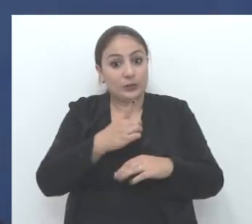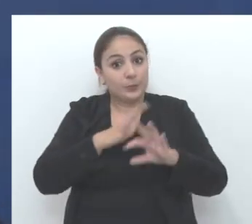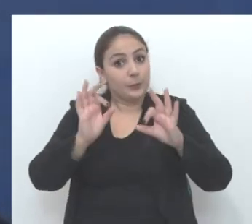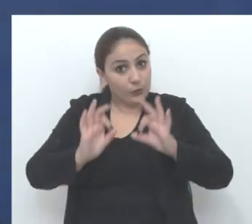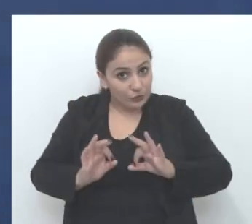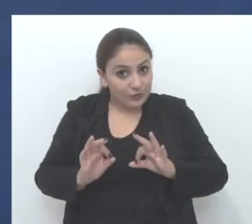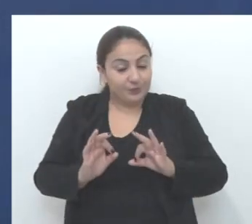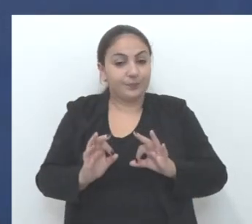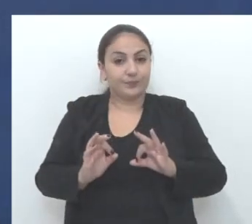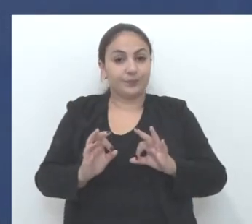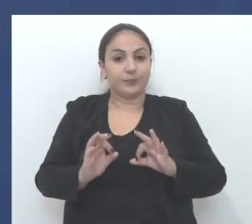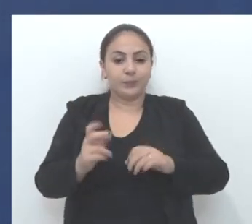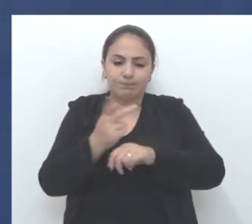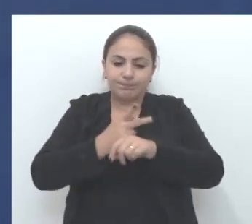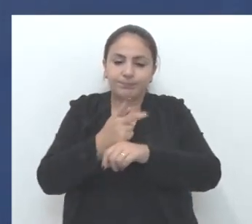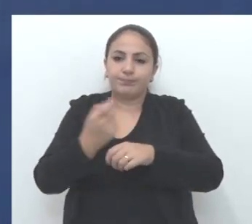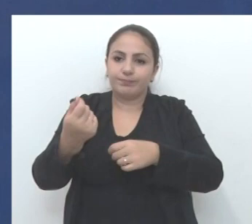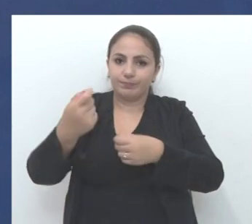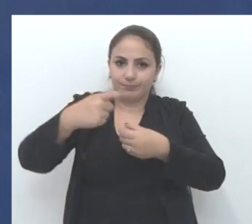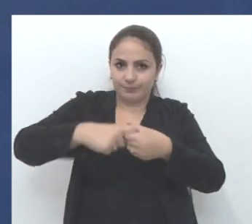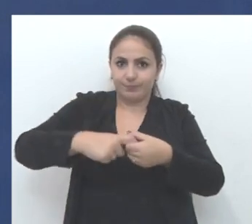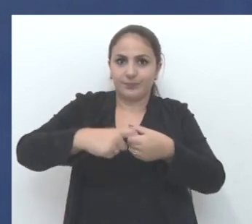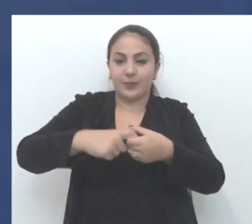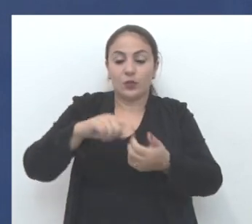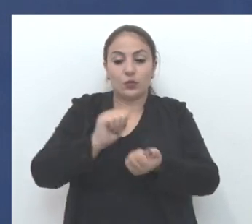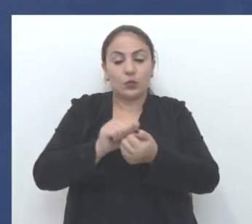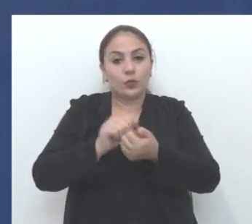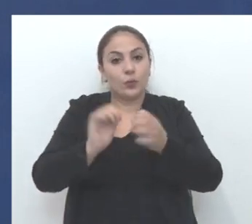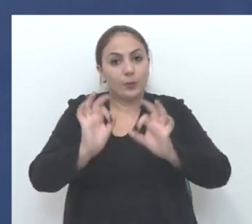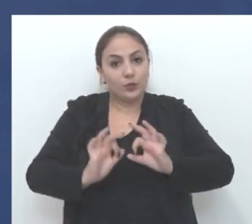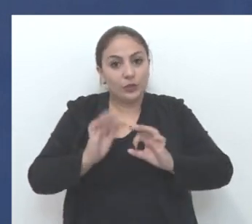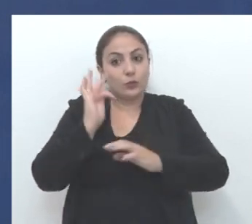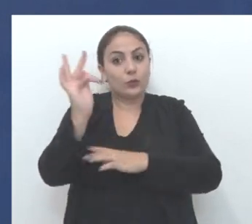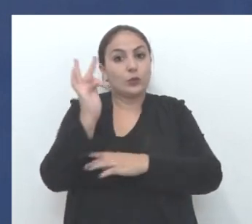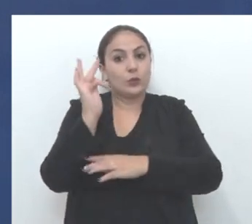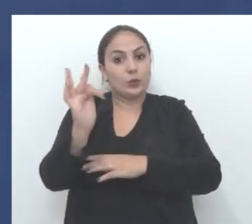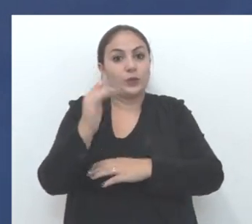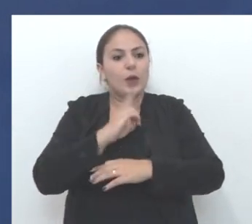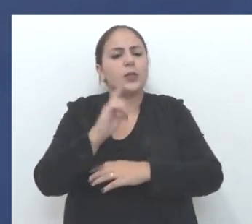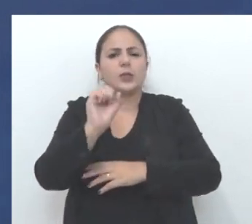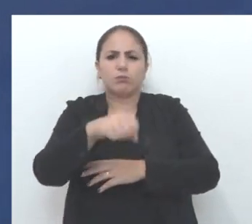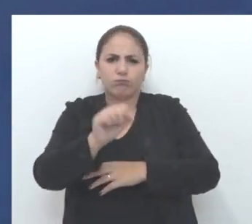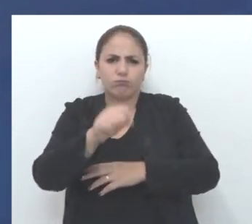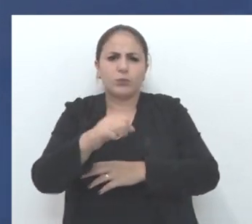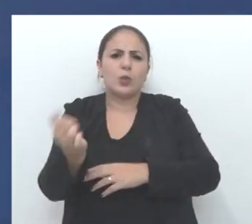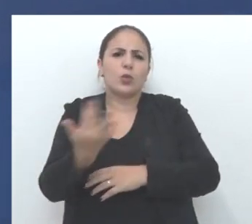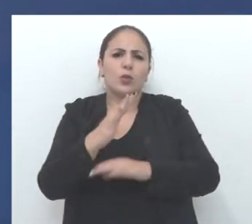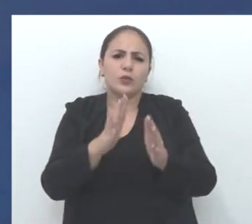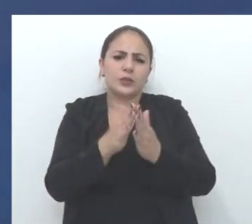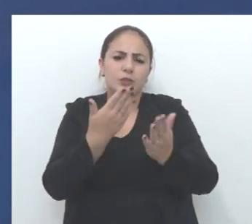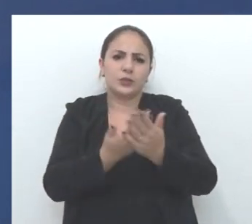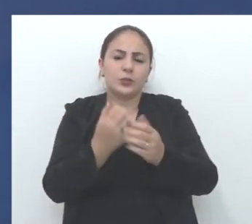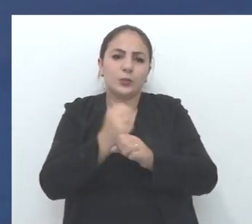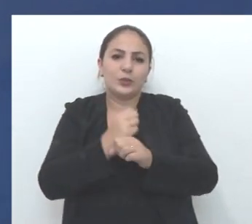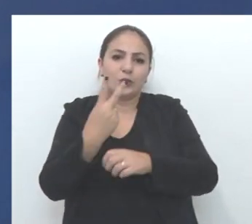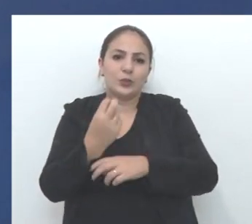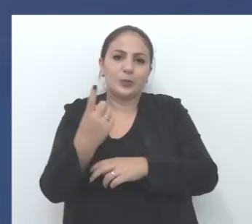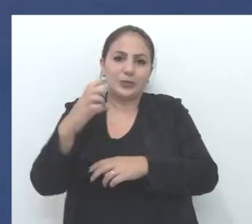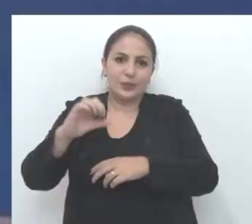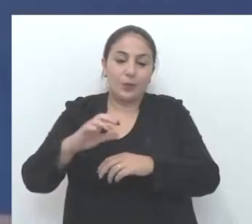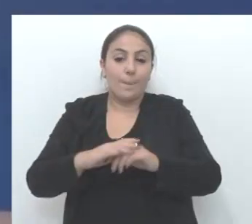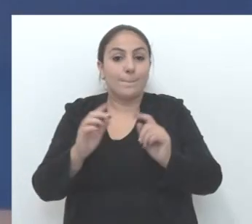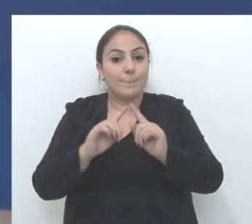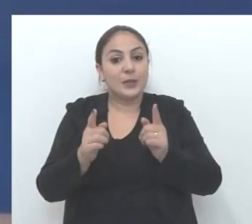Estamos com projetos, né? Então, buscando parcerias dentro desses projetos futuros, onde haverá, sim, uma nova escola para 2019.